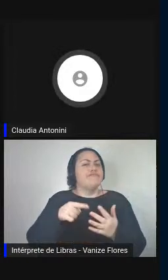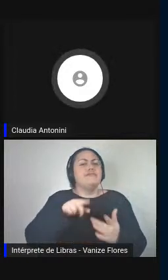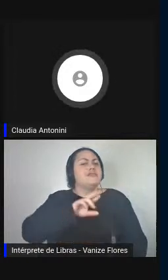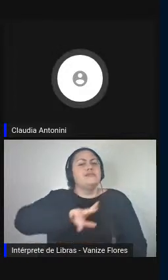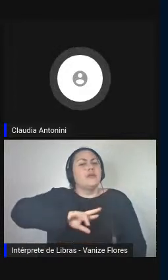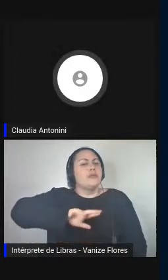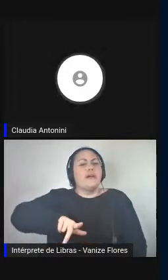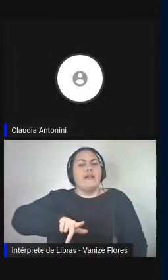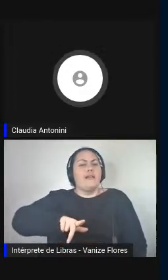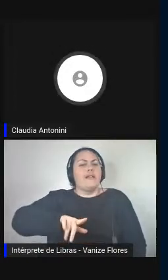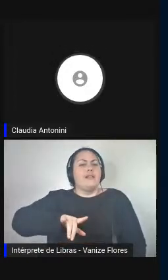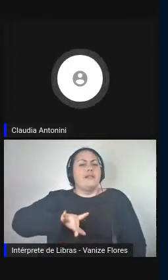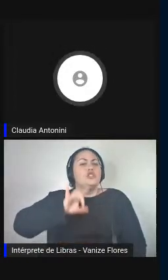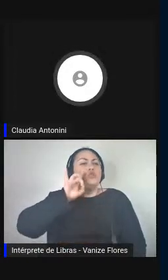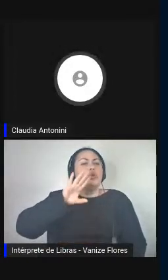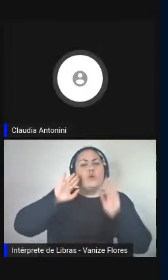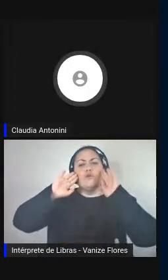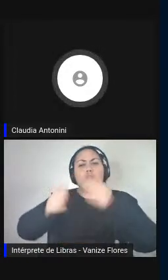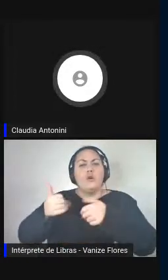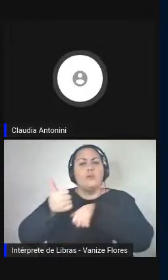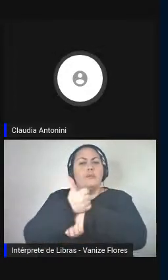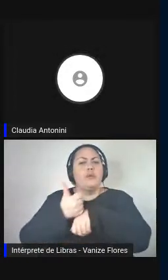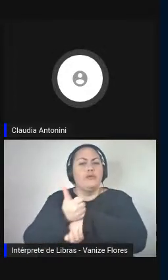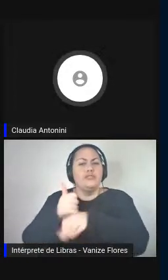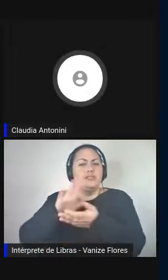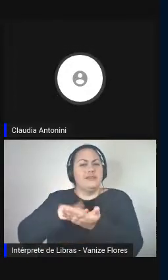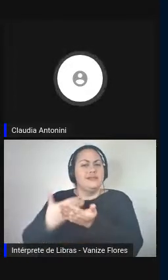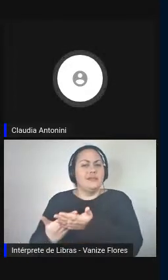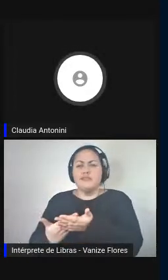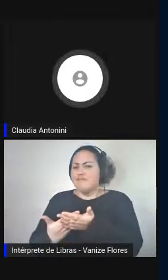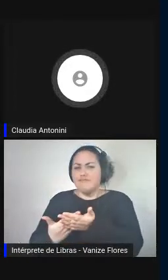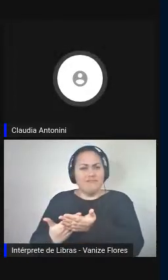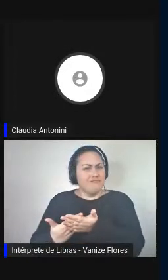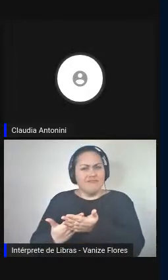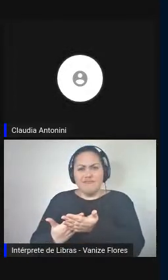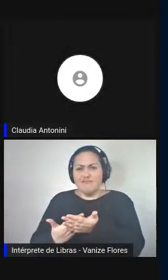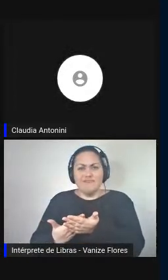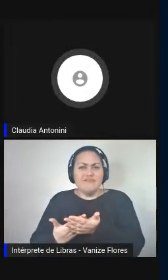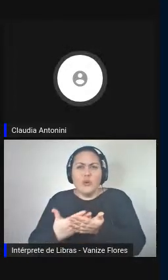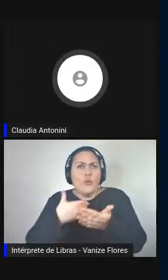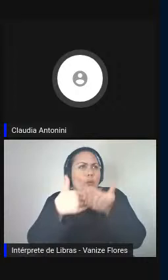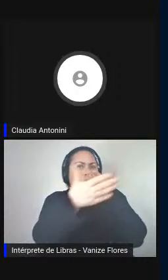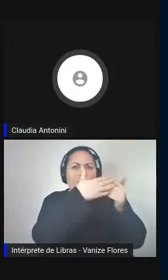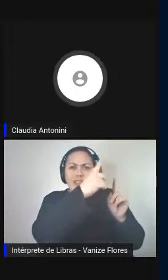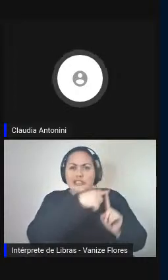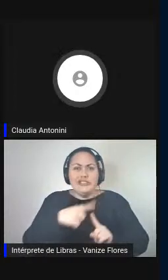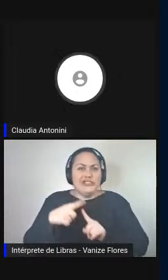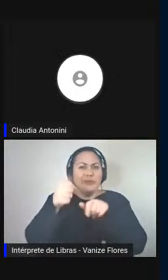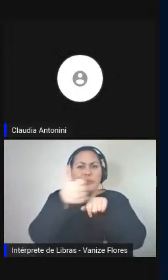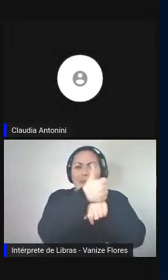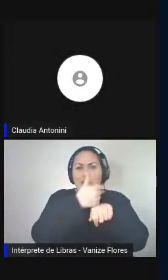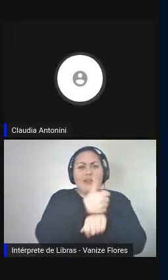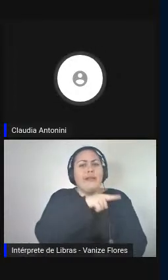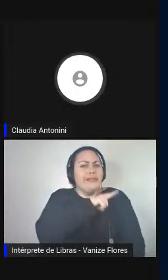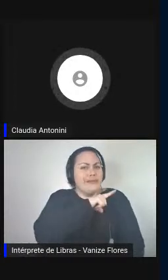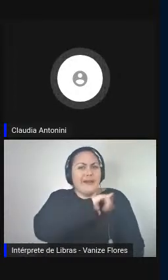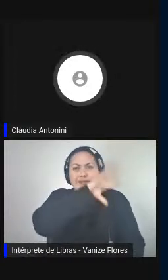por si só, qualquer profissão tenha, por natureza, da própria profissão,